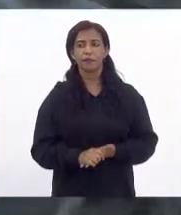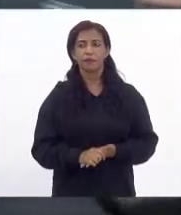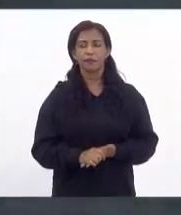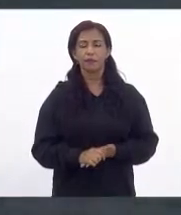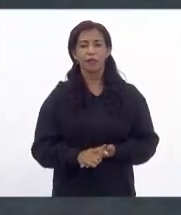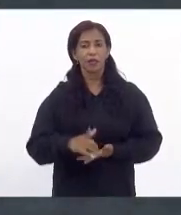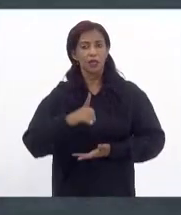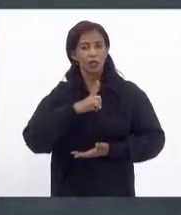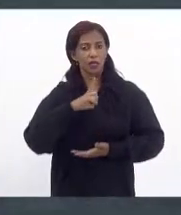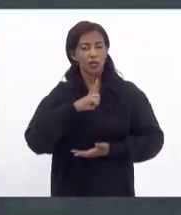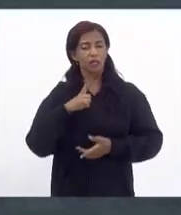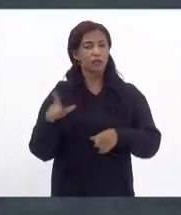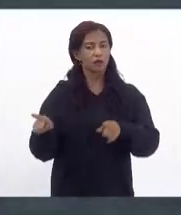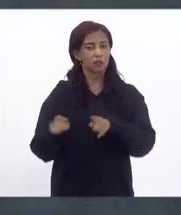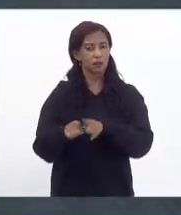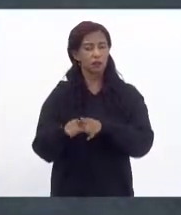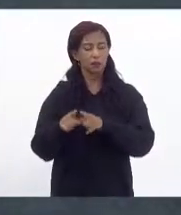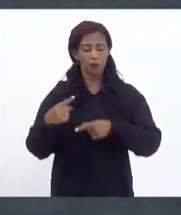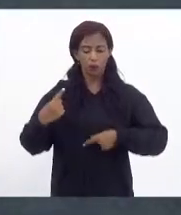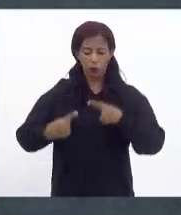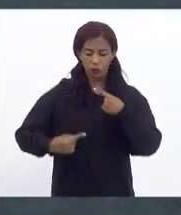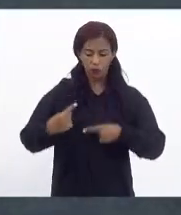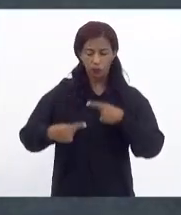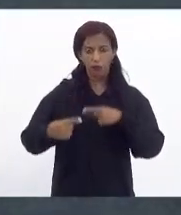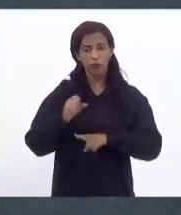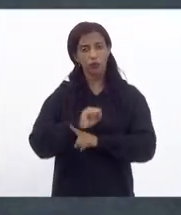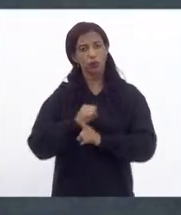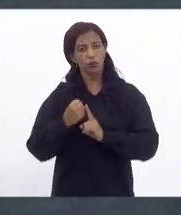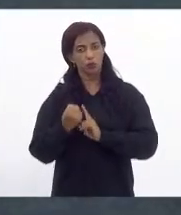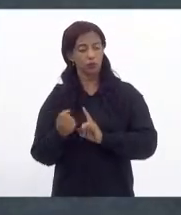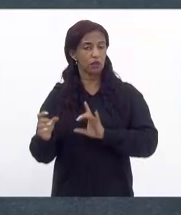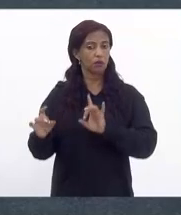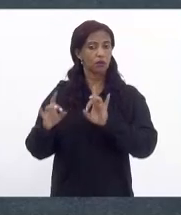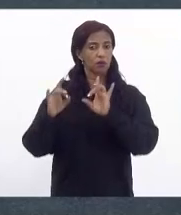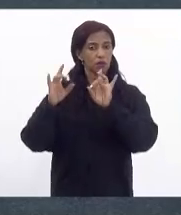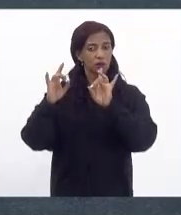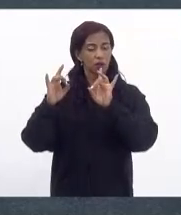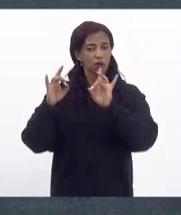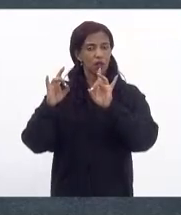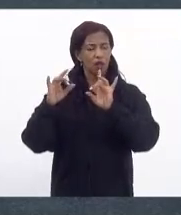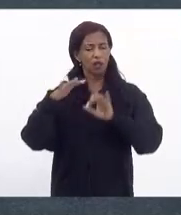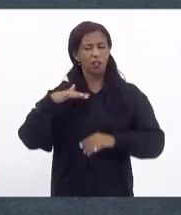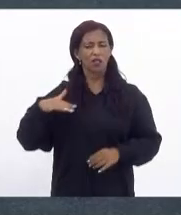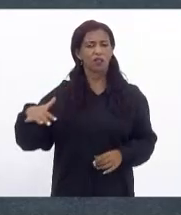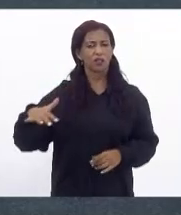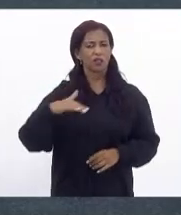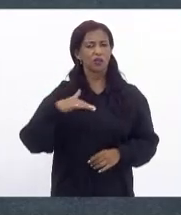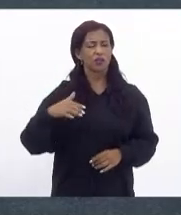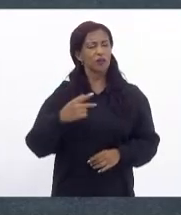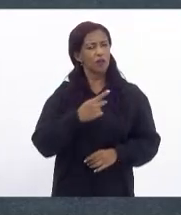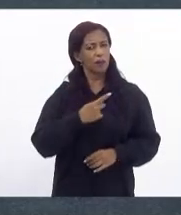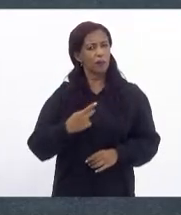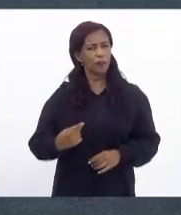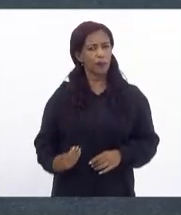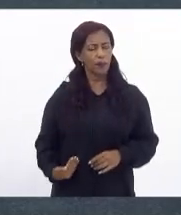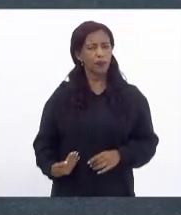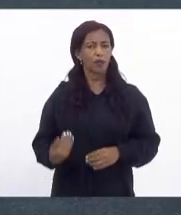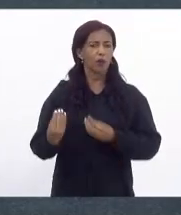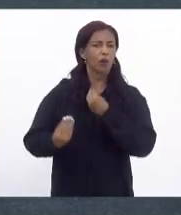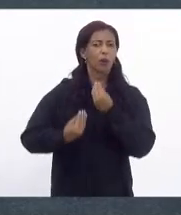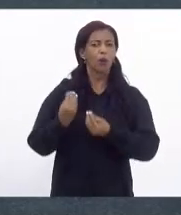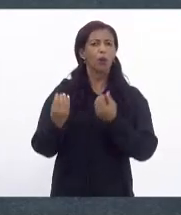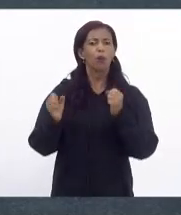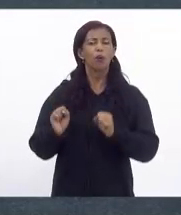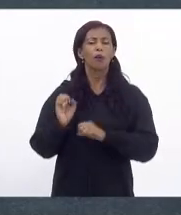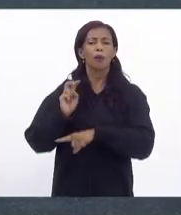coincidir com o debate social em especial na esfera pública sobre como podemos